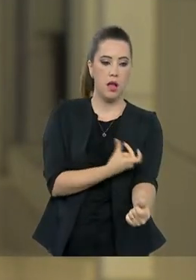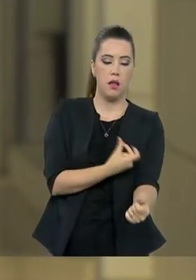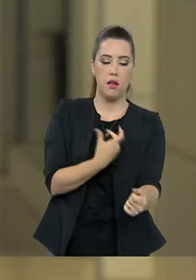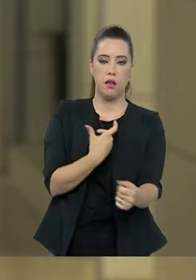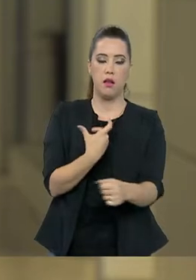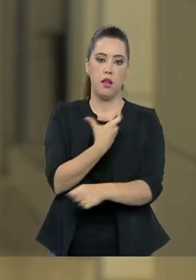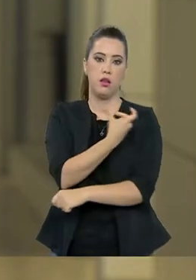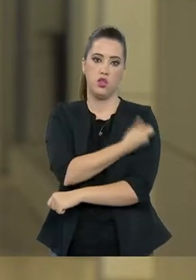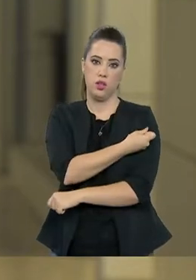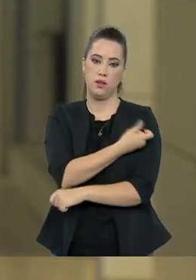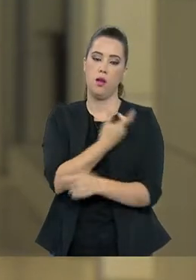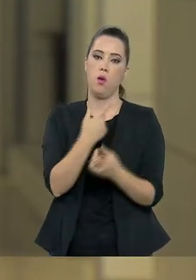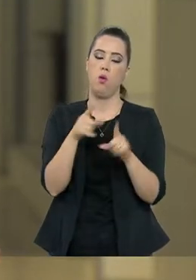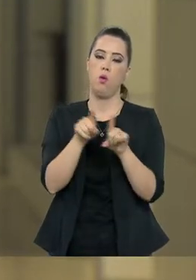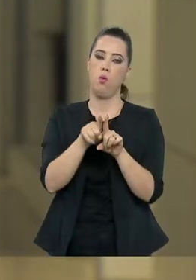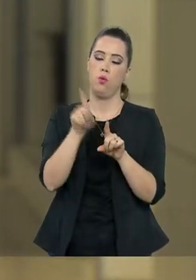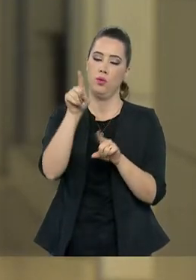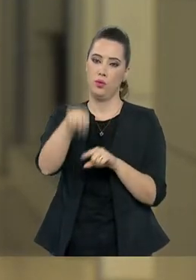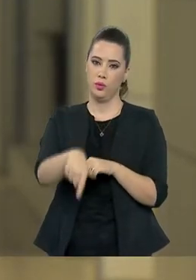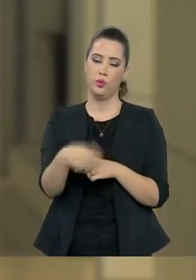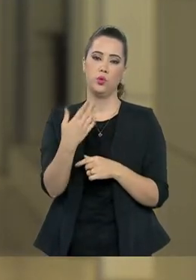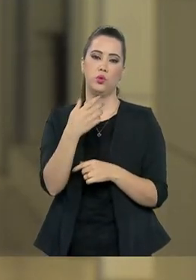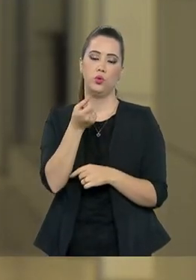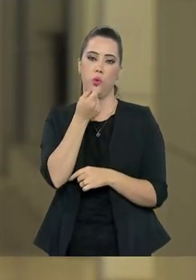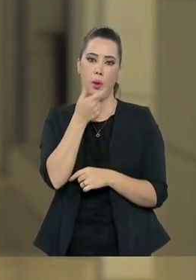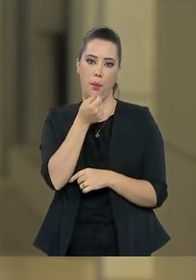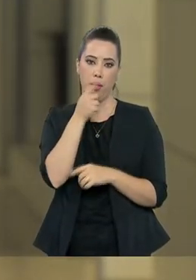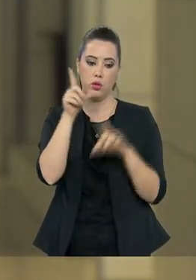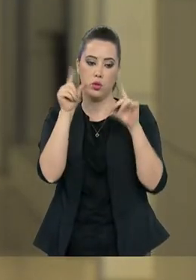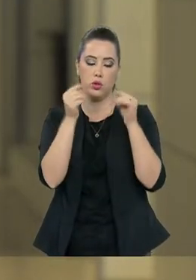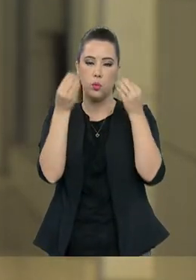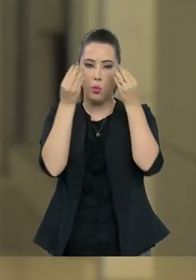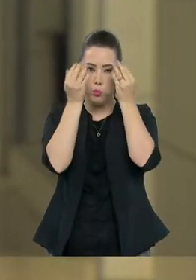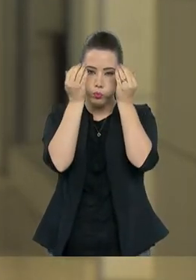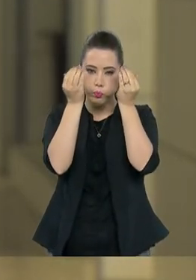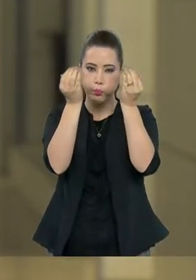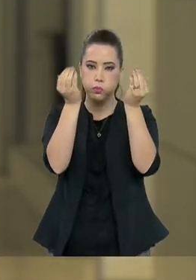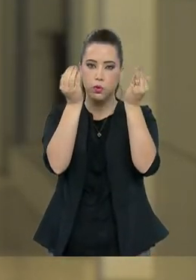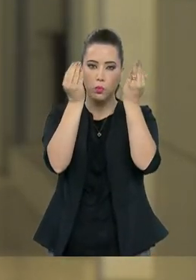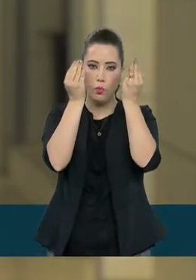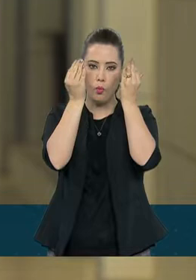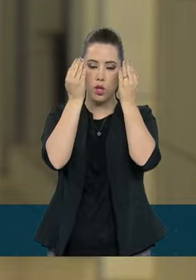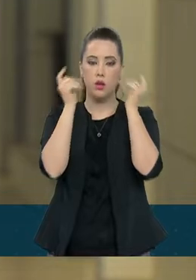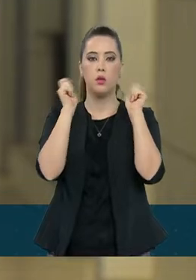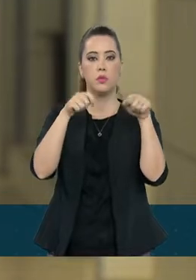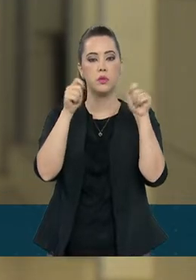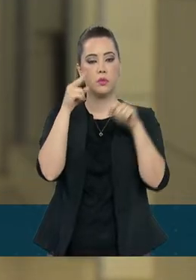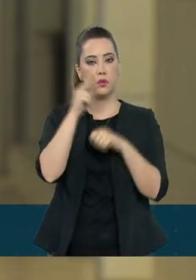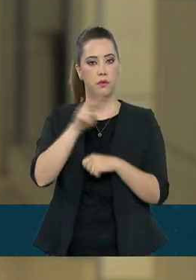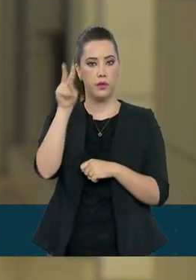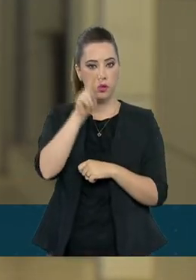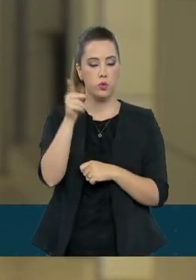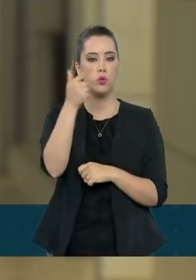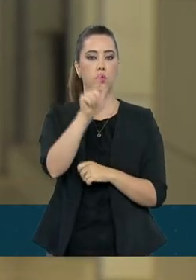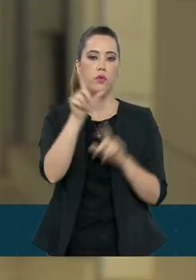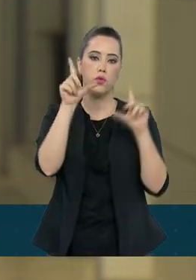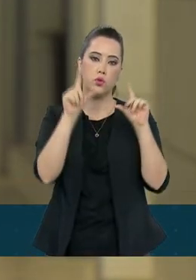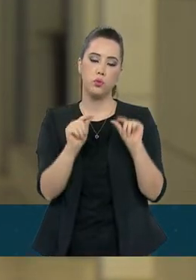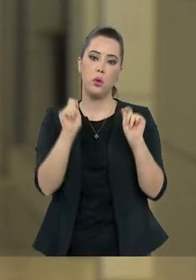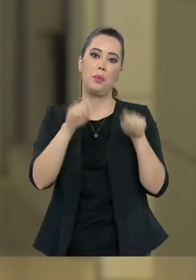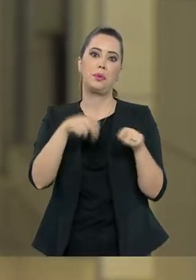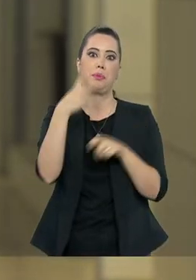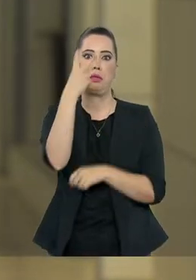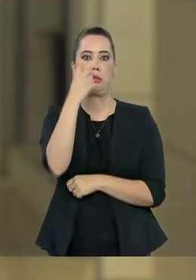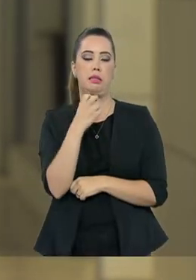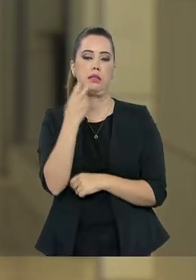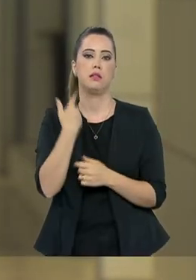Aflibercept. O medicamento ajuda a reduzir o inchaço dos olhos, devolve a capacidade de visão e reduz as chances da pessoa ficar cega.